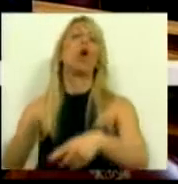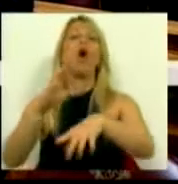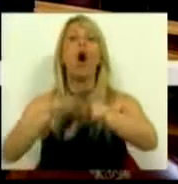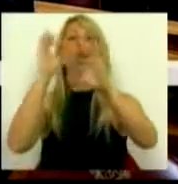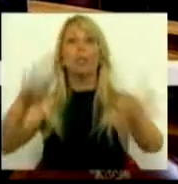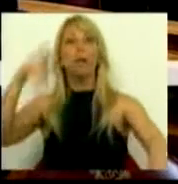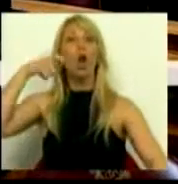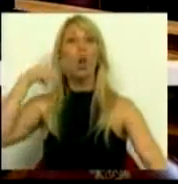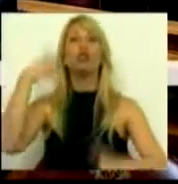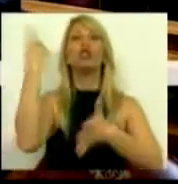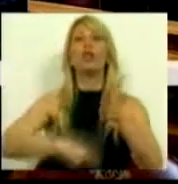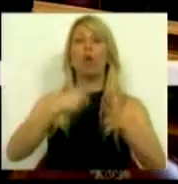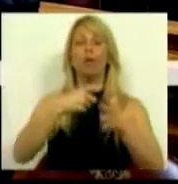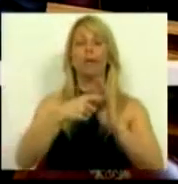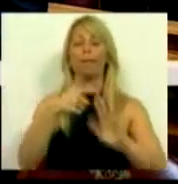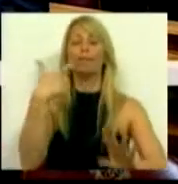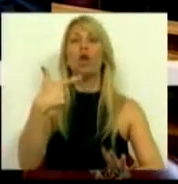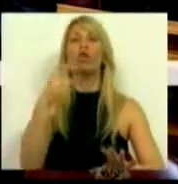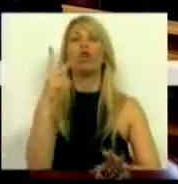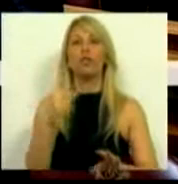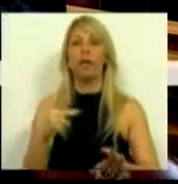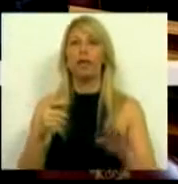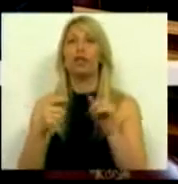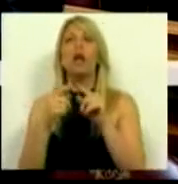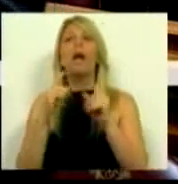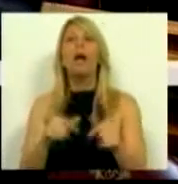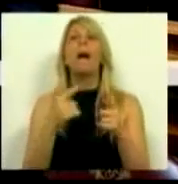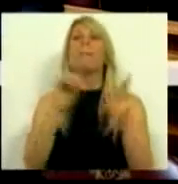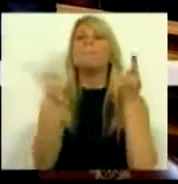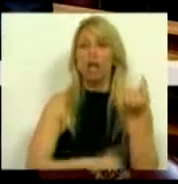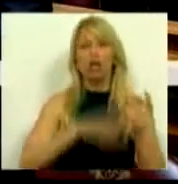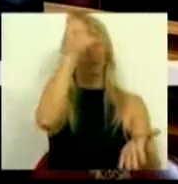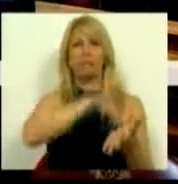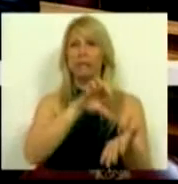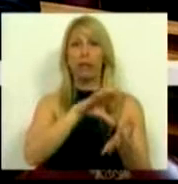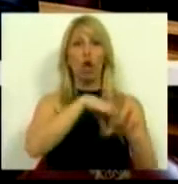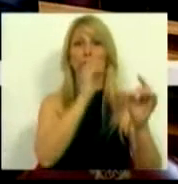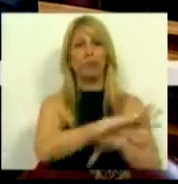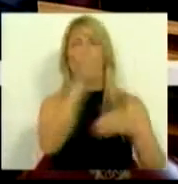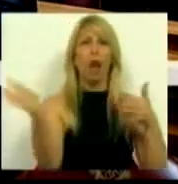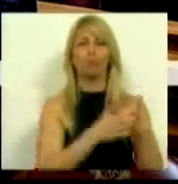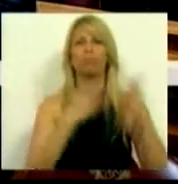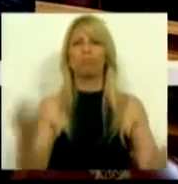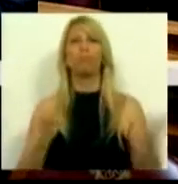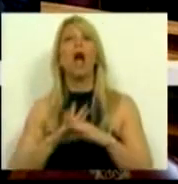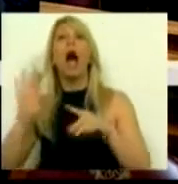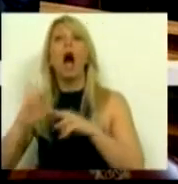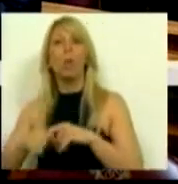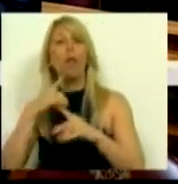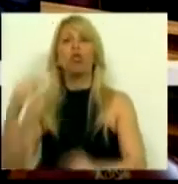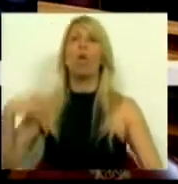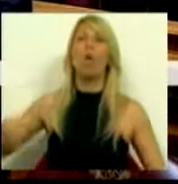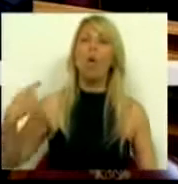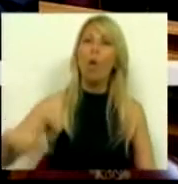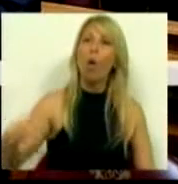de Torres Vedras. Peniche, encerrar o serviço hospitalar de Peniche. Alcobaça é todos os